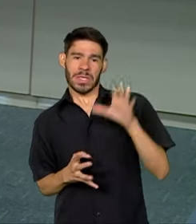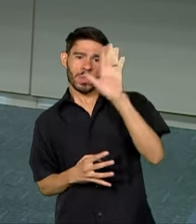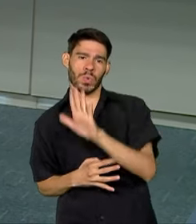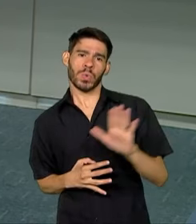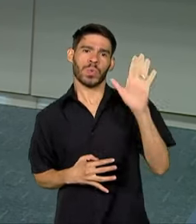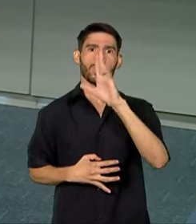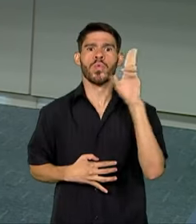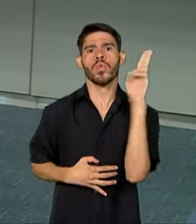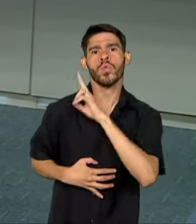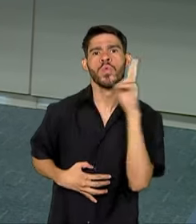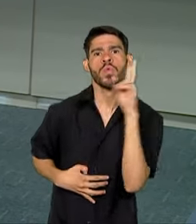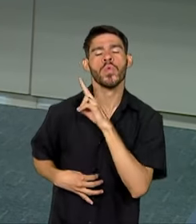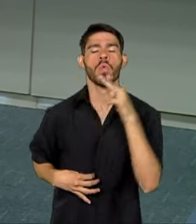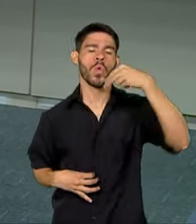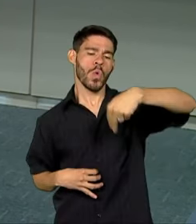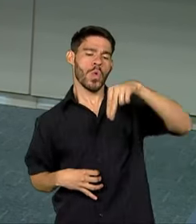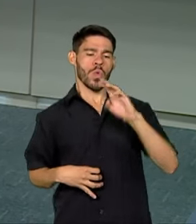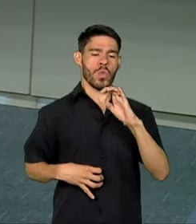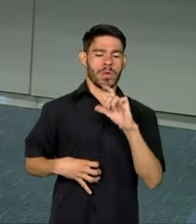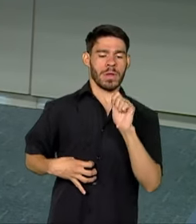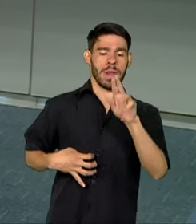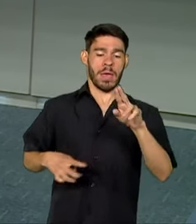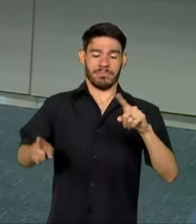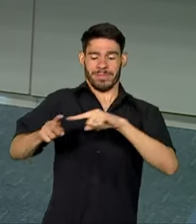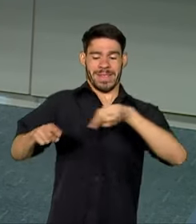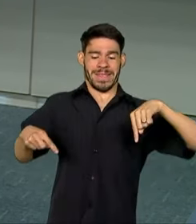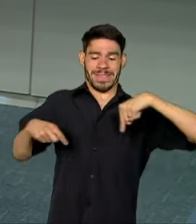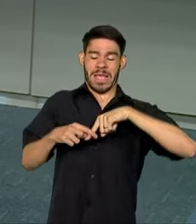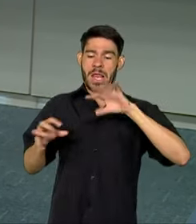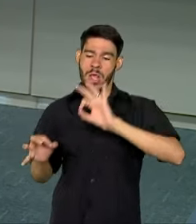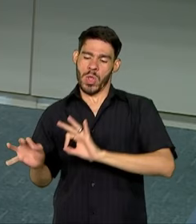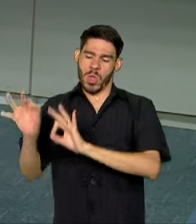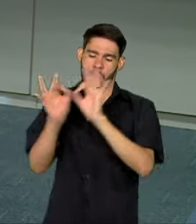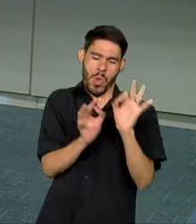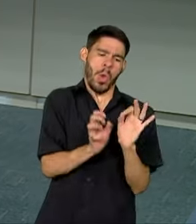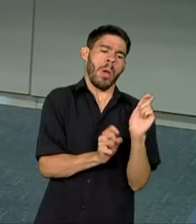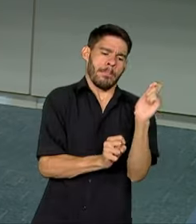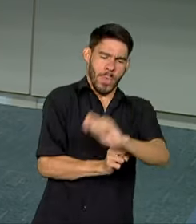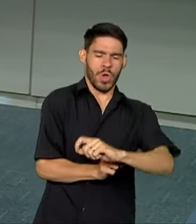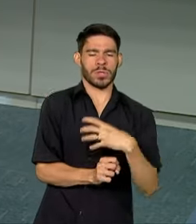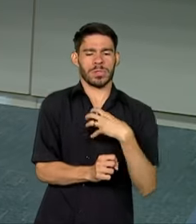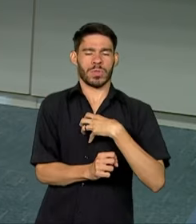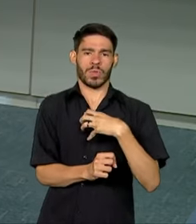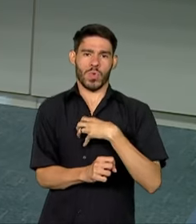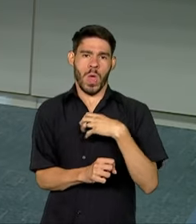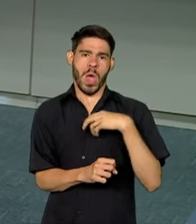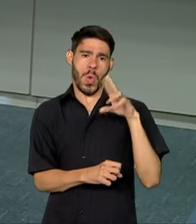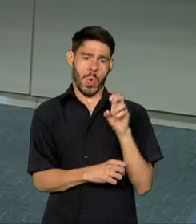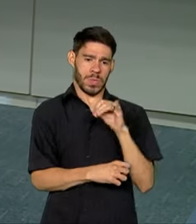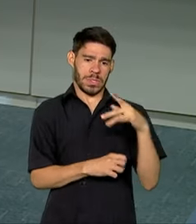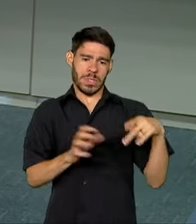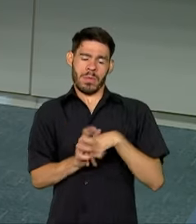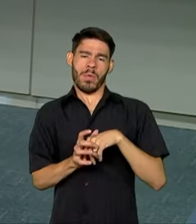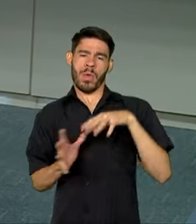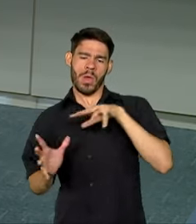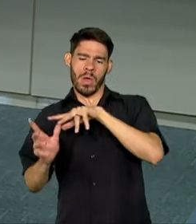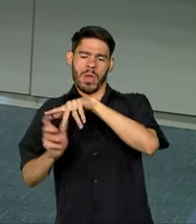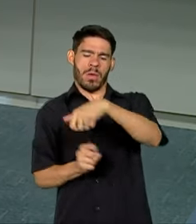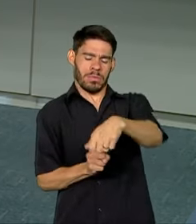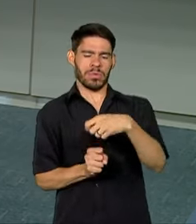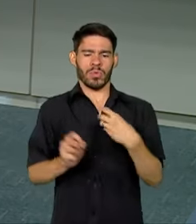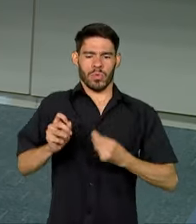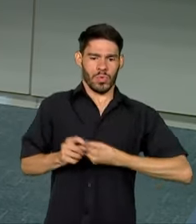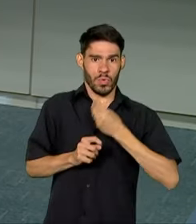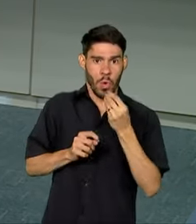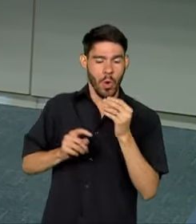de Emergência Nuclear. Desta sala, é possível acompanhar a situação de usinas nucleares em todo o mundo por